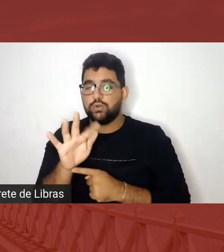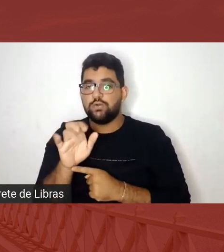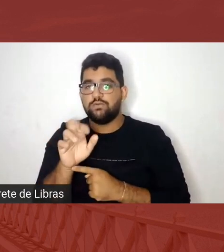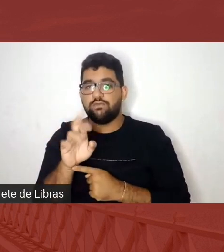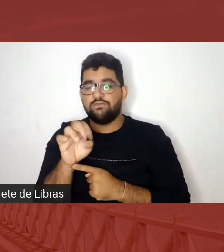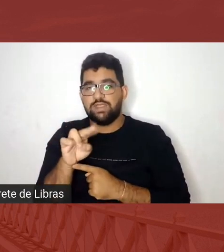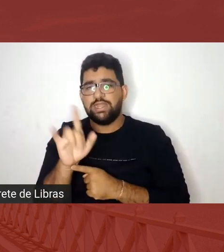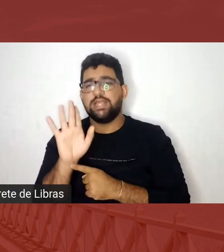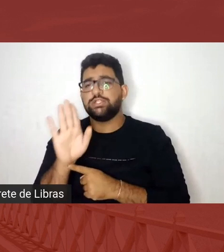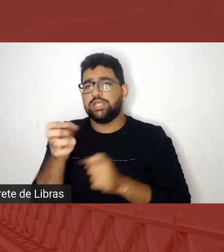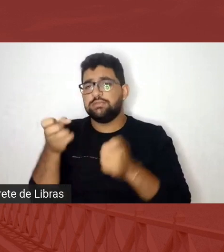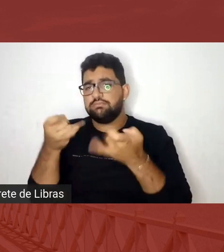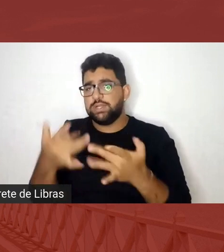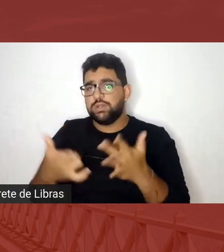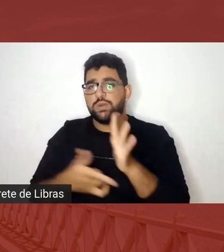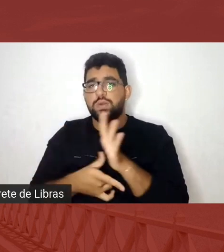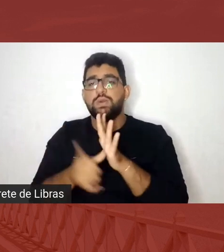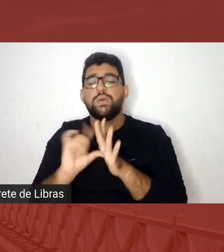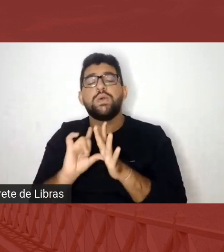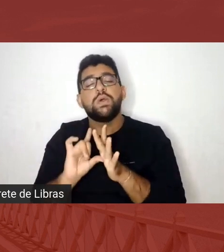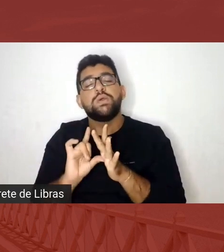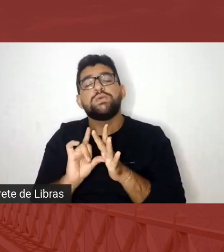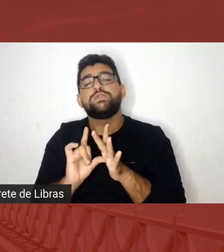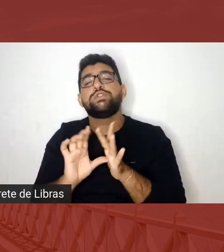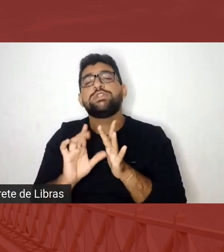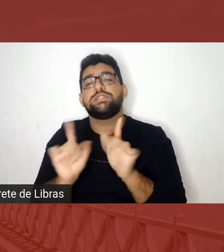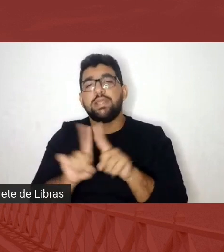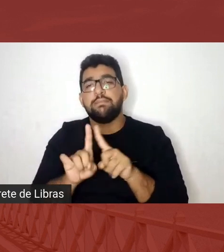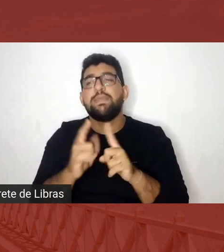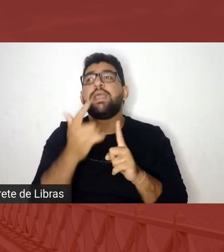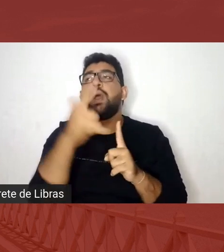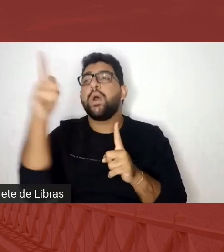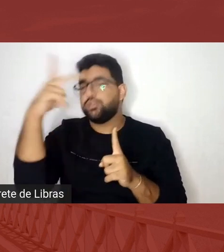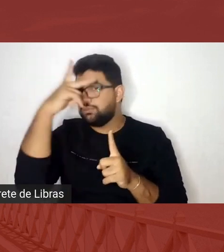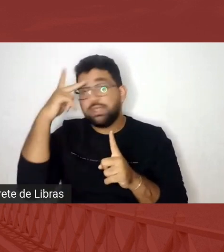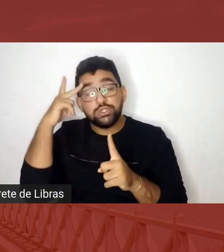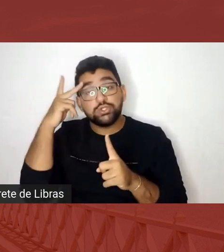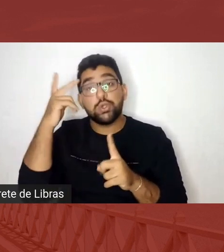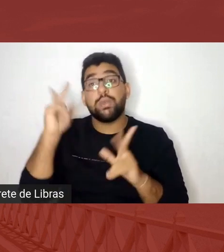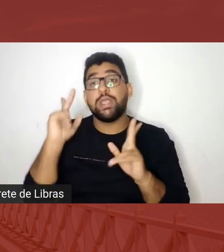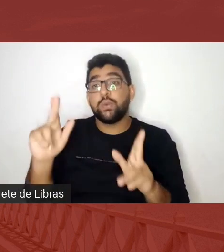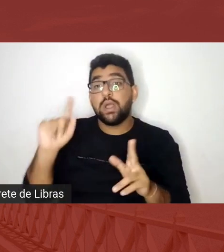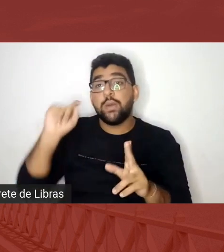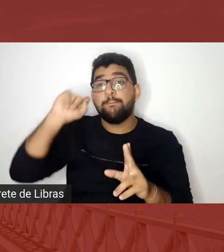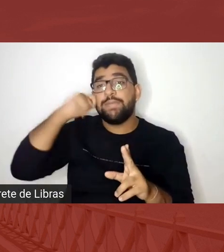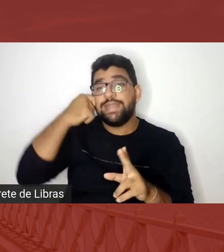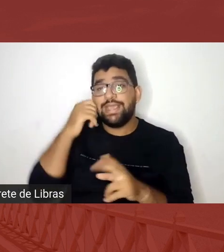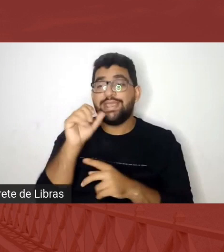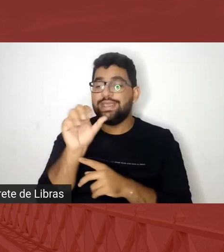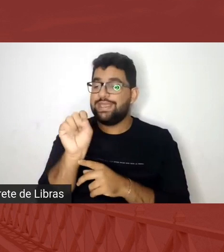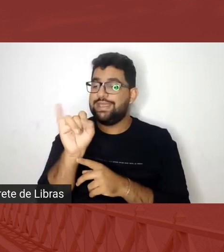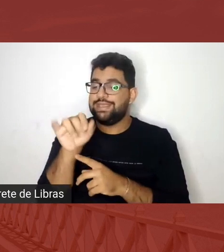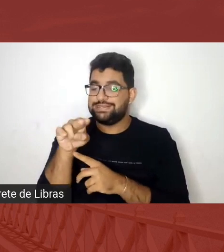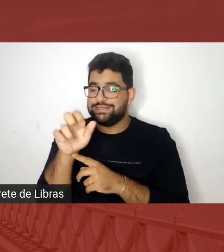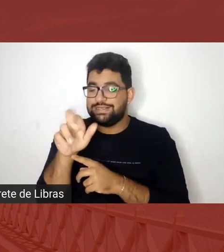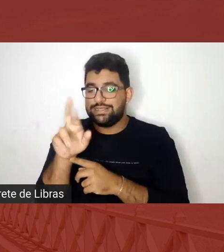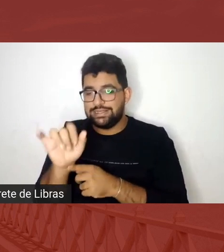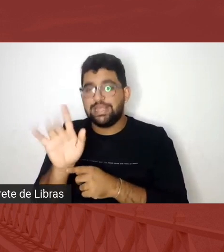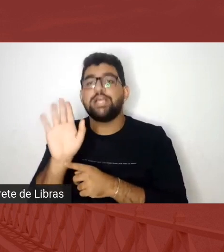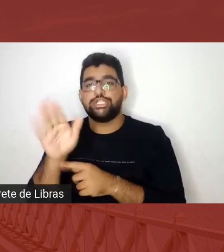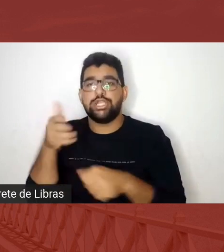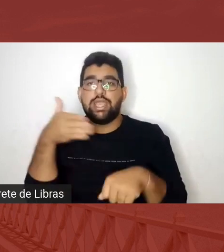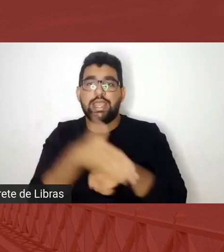aqui anteriormente, como muitas outras pessoas pretas, como a Sinara, por exemplo, que agora está indo para o doutoramento,